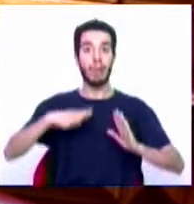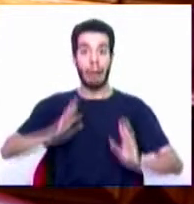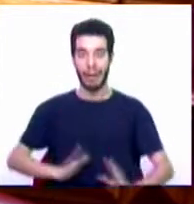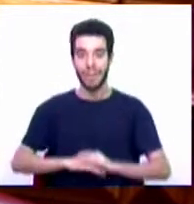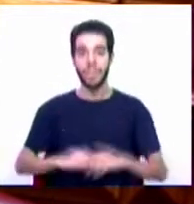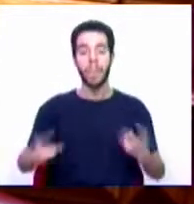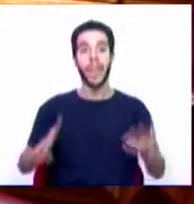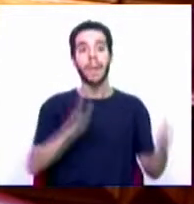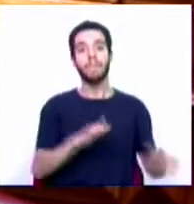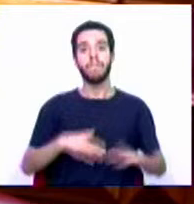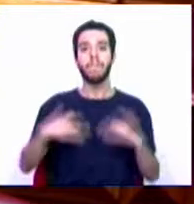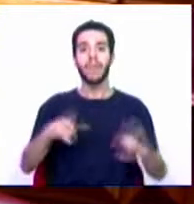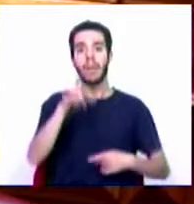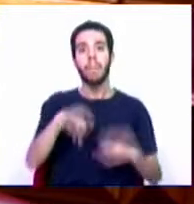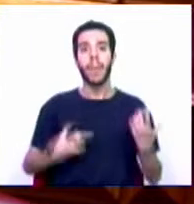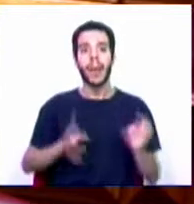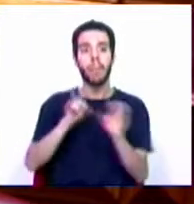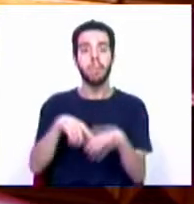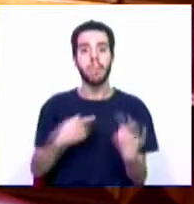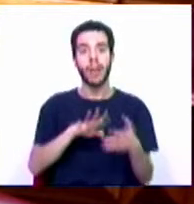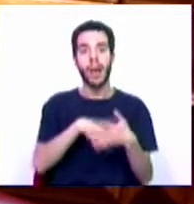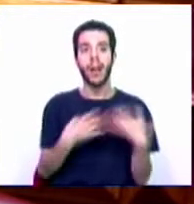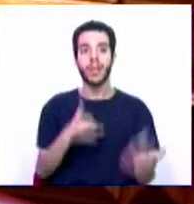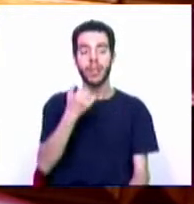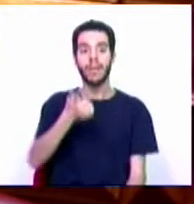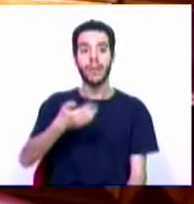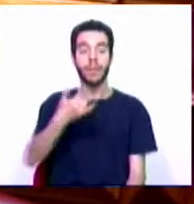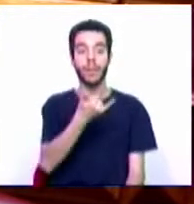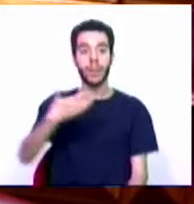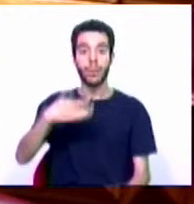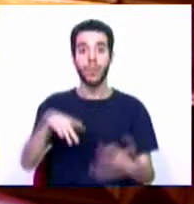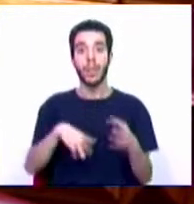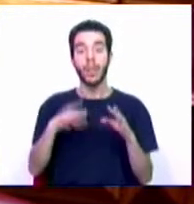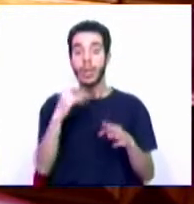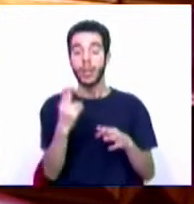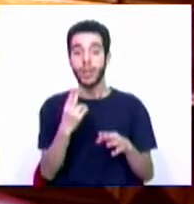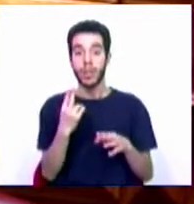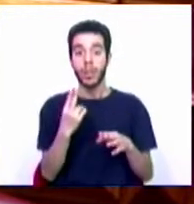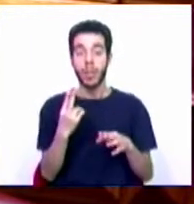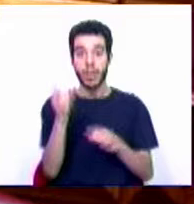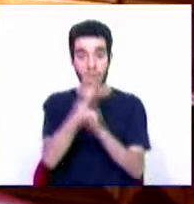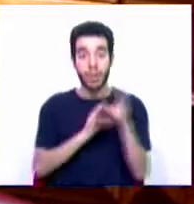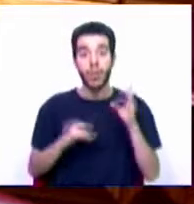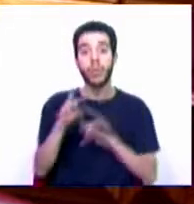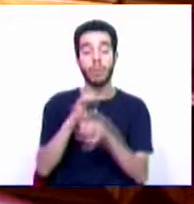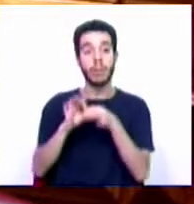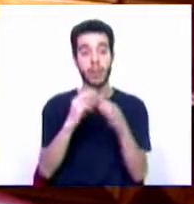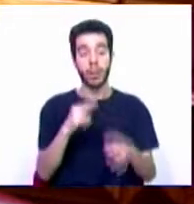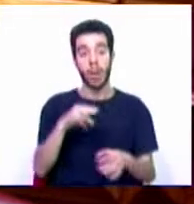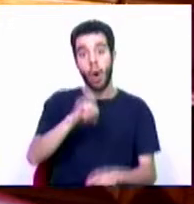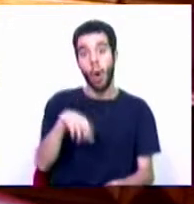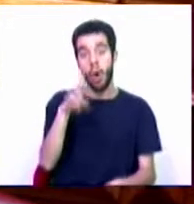compromissos da Alborg, a adesão à Agenda 21 Local das Nações Unidas ou ao Pacto das Autarcas para a Energia e Clima da Comissão